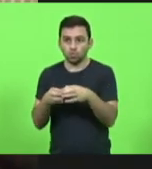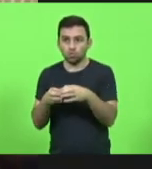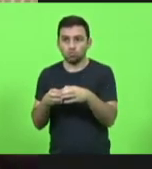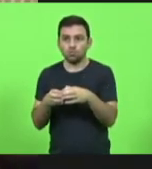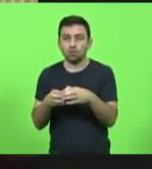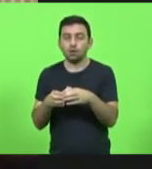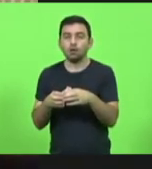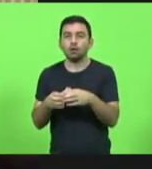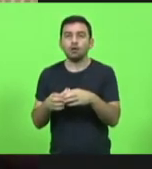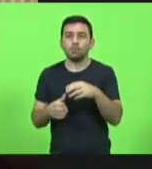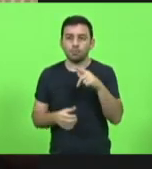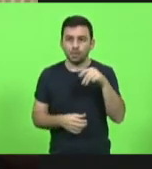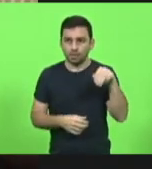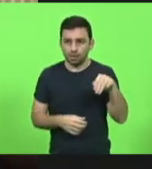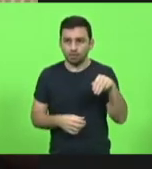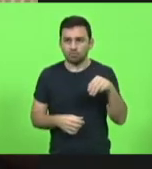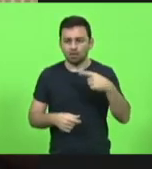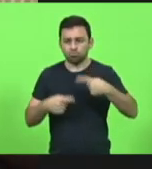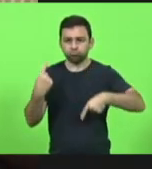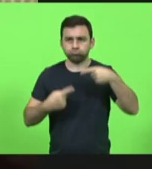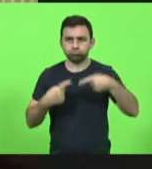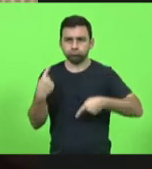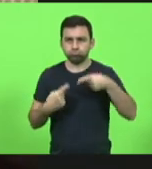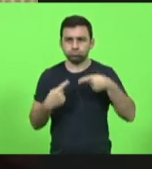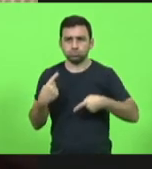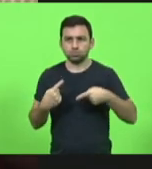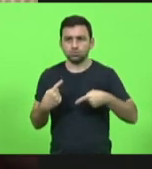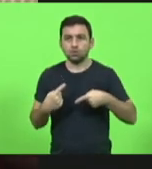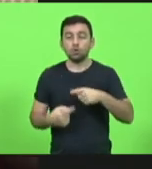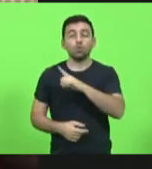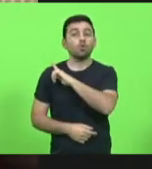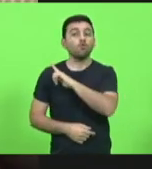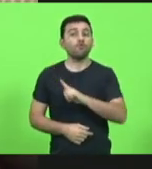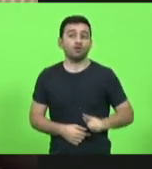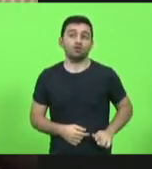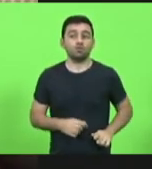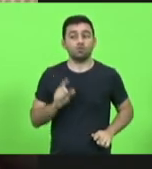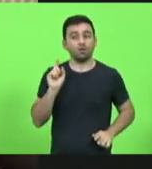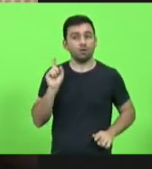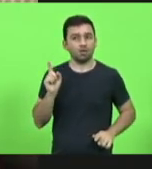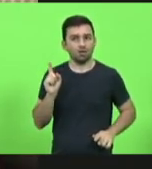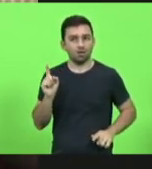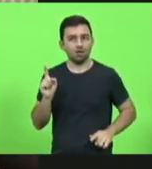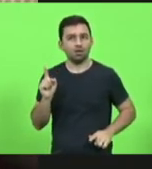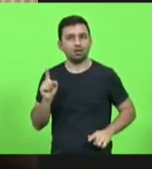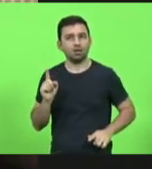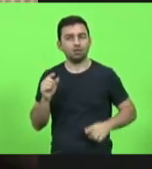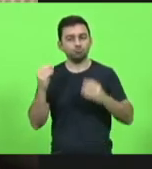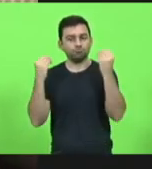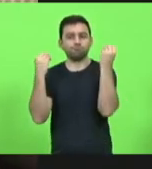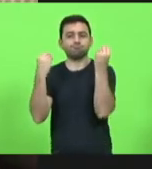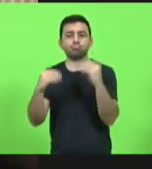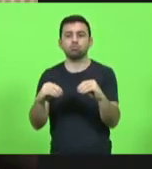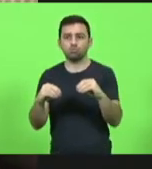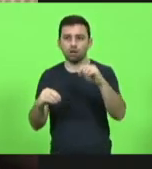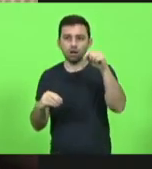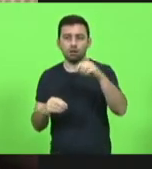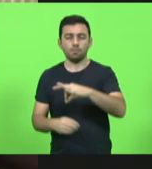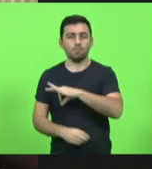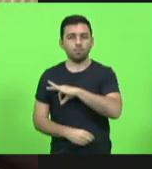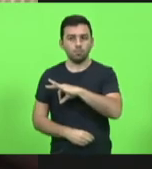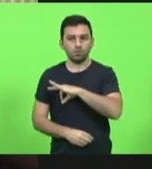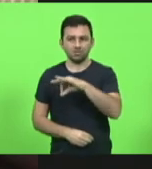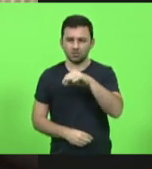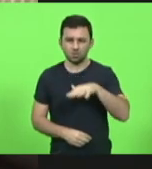por conta desse desentendimento que o governador Moisés está implementando e implantando na polícia ou